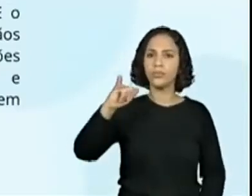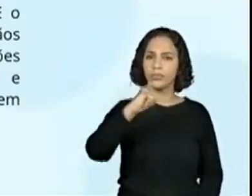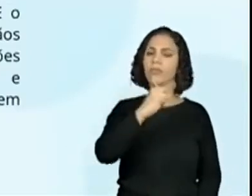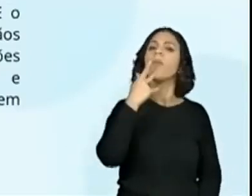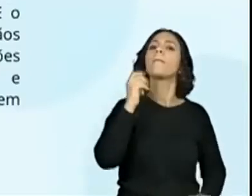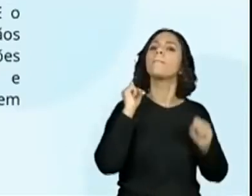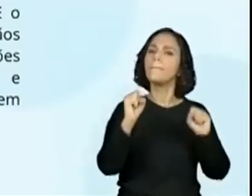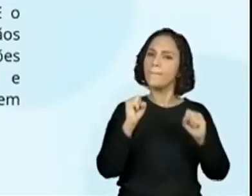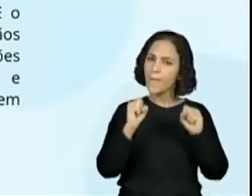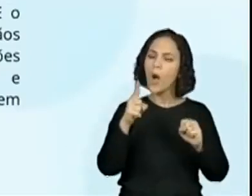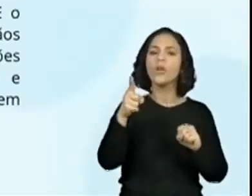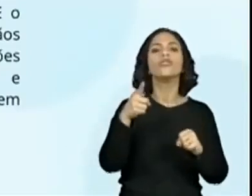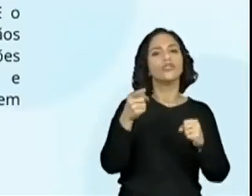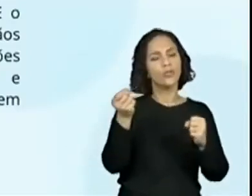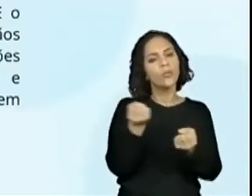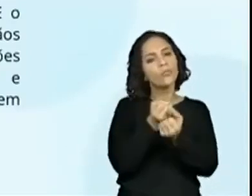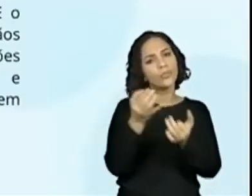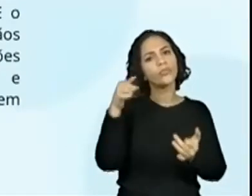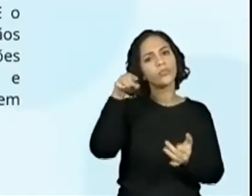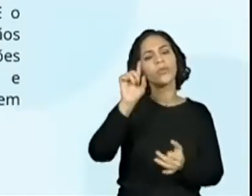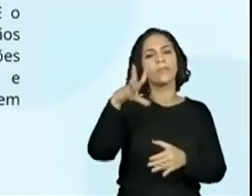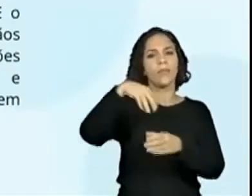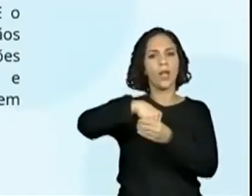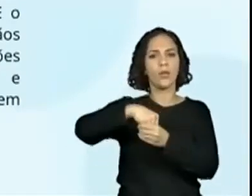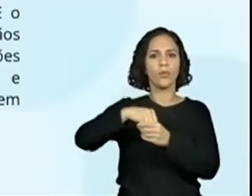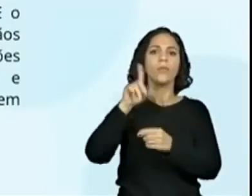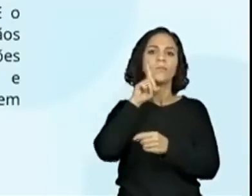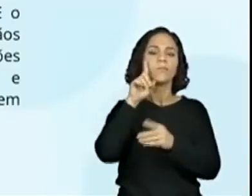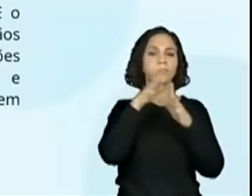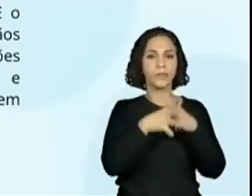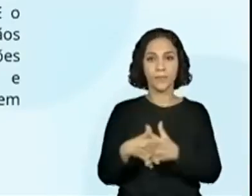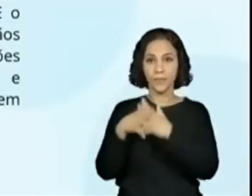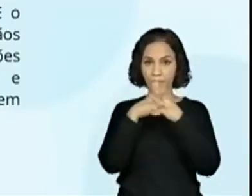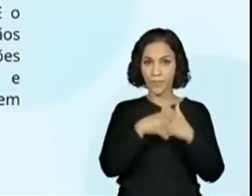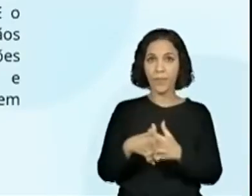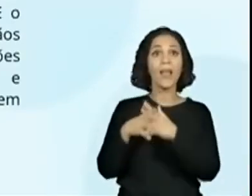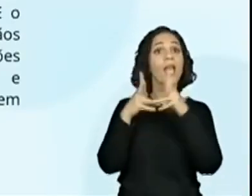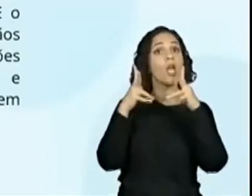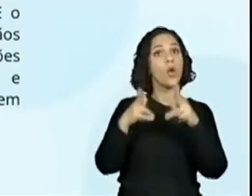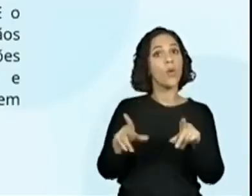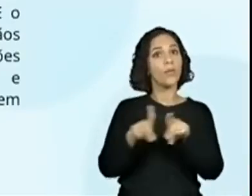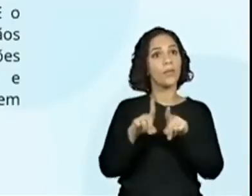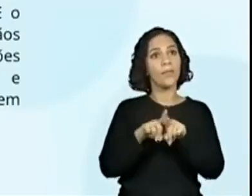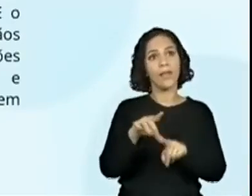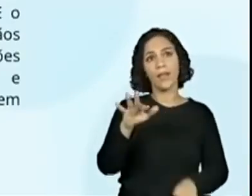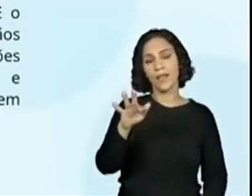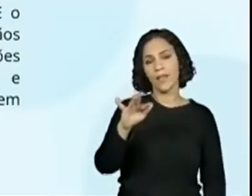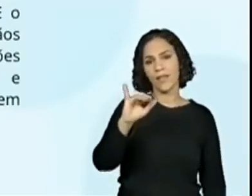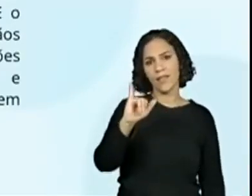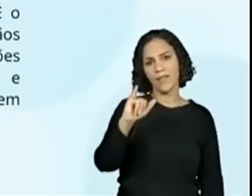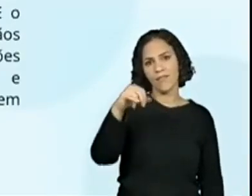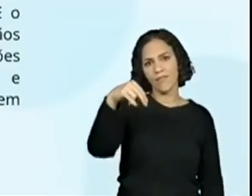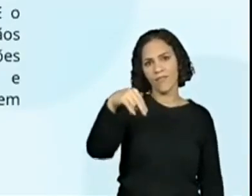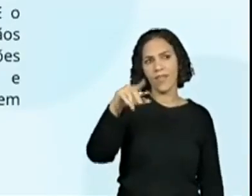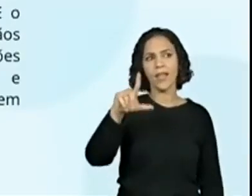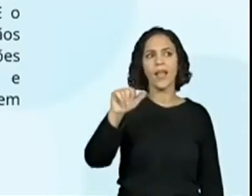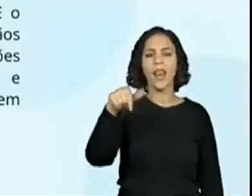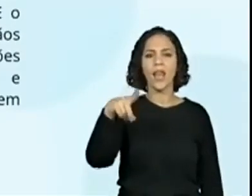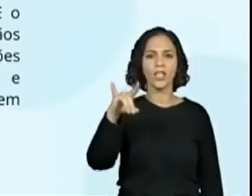como uma companhia aérea nos Estados Unidos, assim como na Finlândia e duas cidades